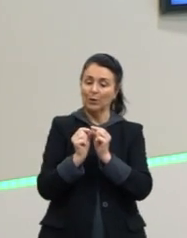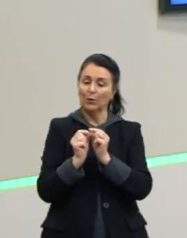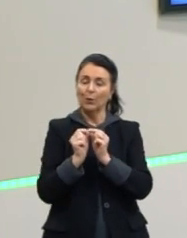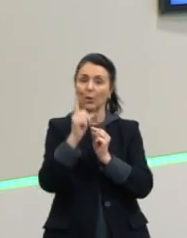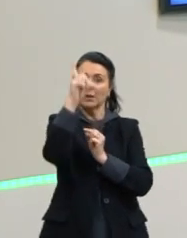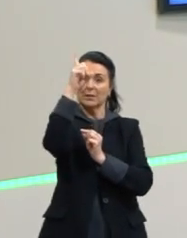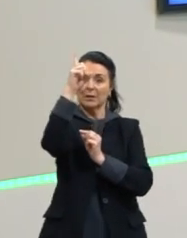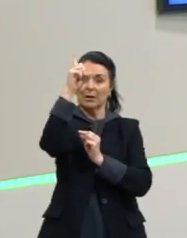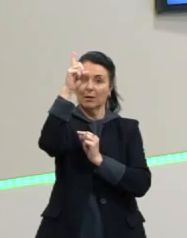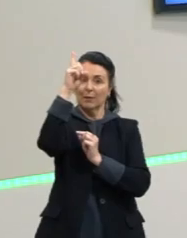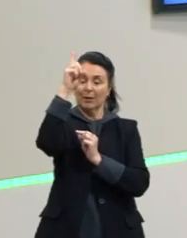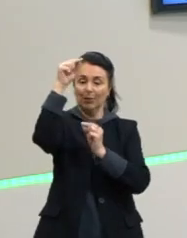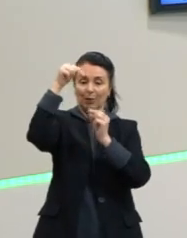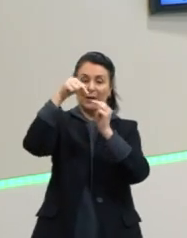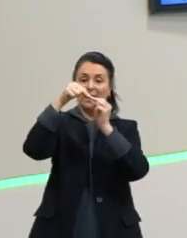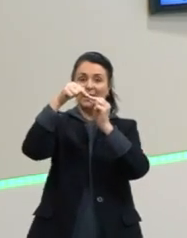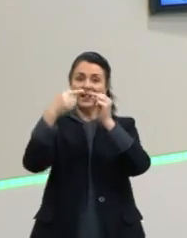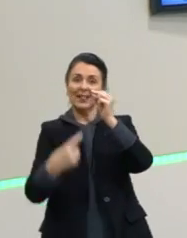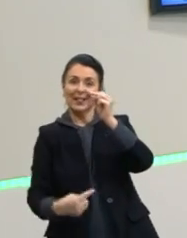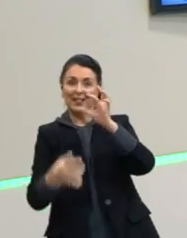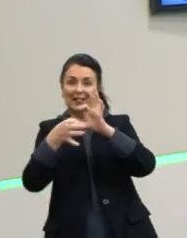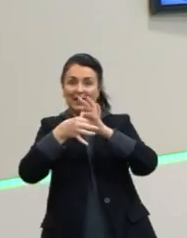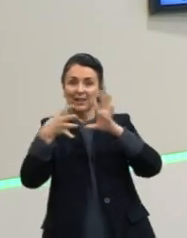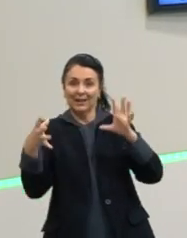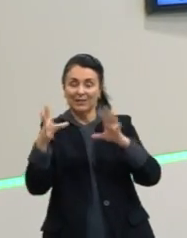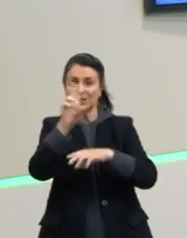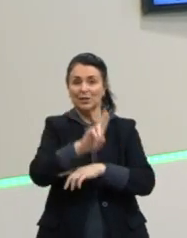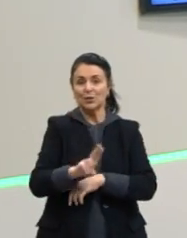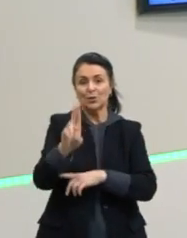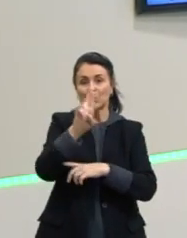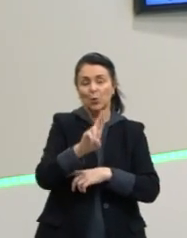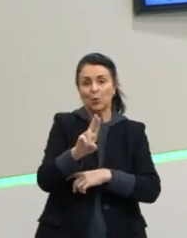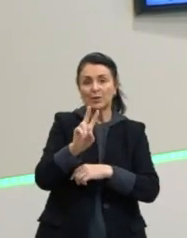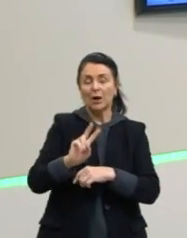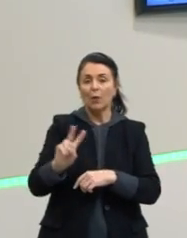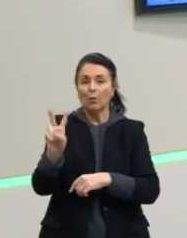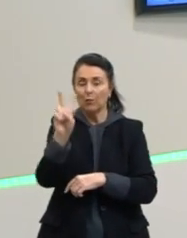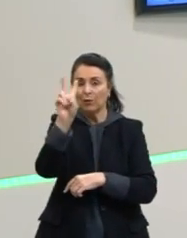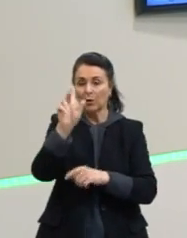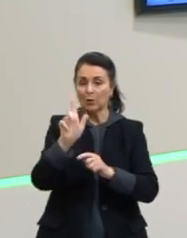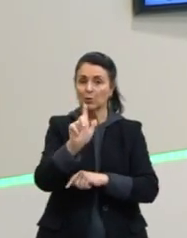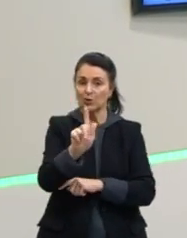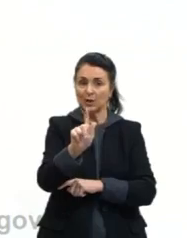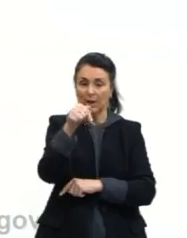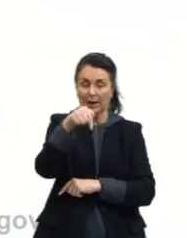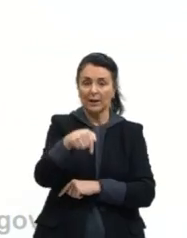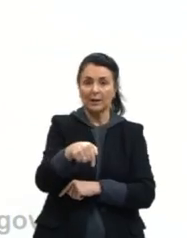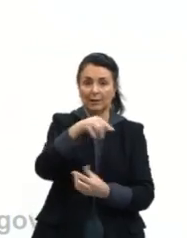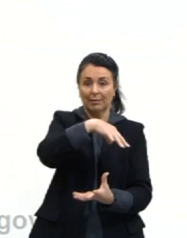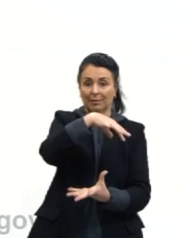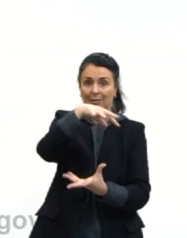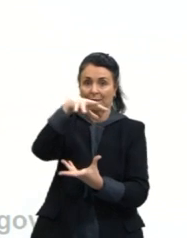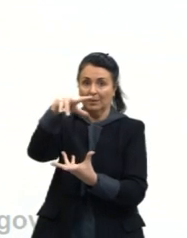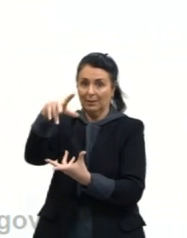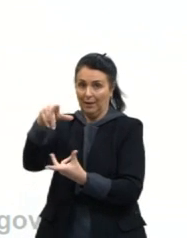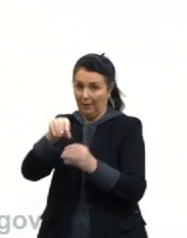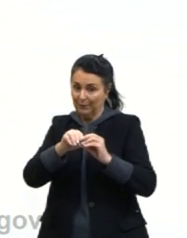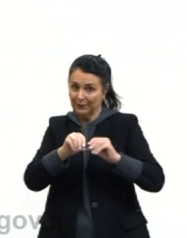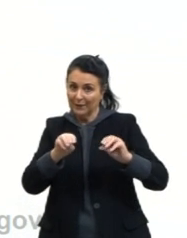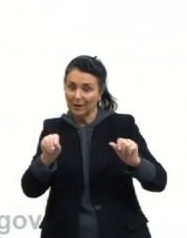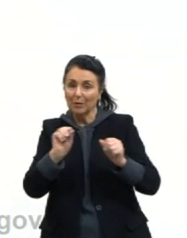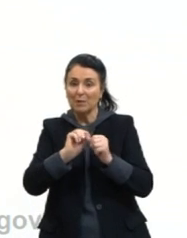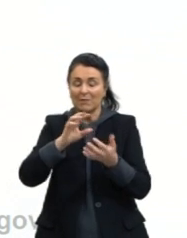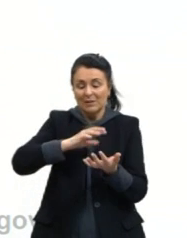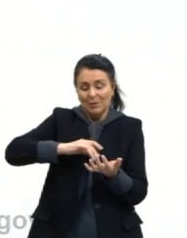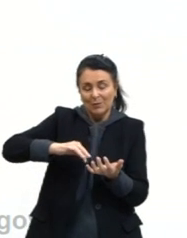vertical, e a descida de queda livre, e a gente acaba utilizando esse valor G na Terra, né, para fazer